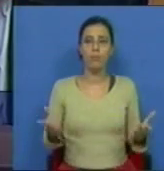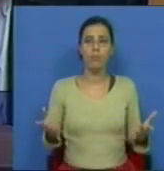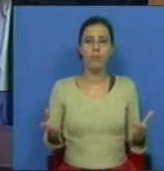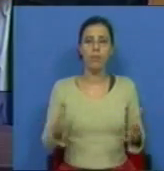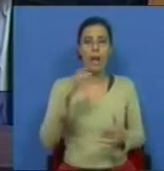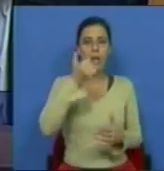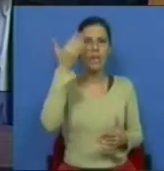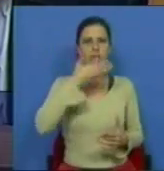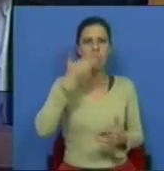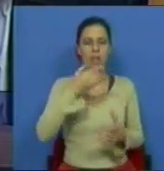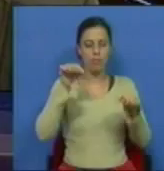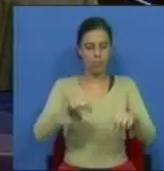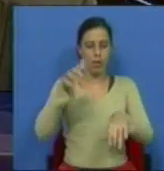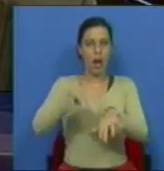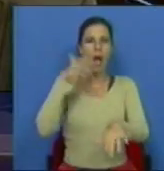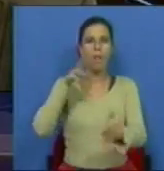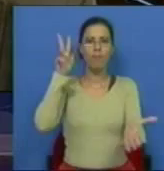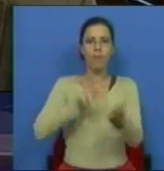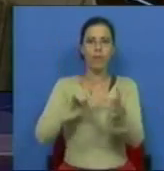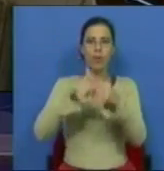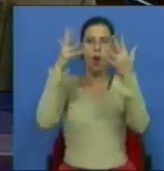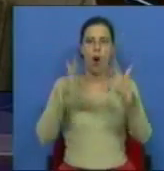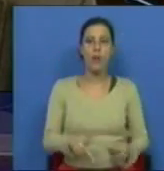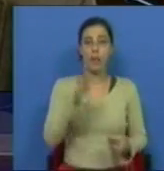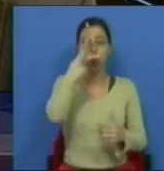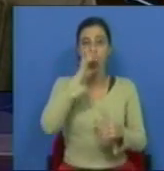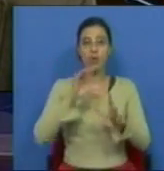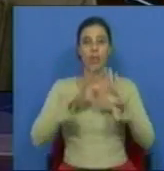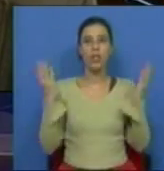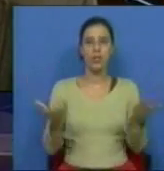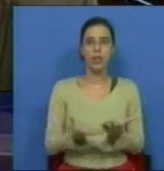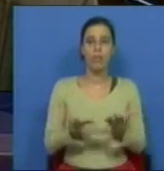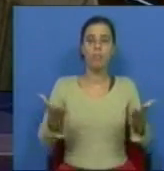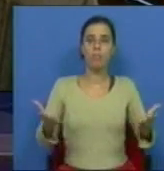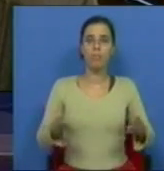15 dias, termos aqui nesta Assembleia aprovado o Orçamento de Estado, na Generalidade.